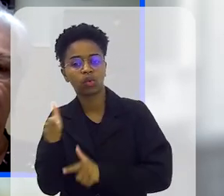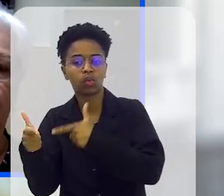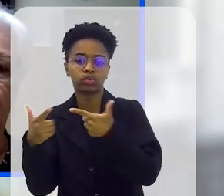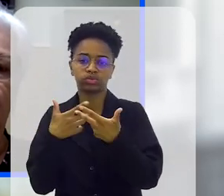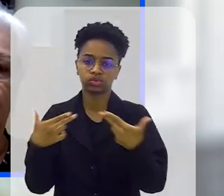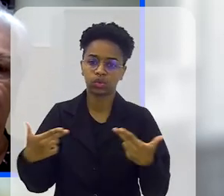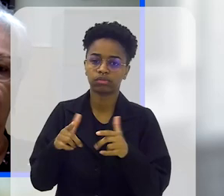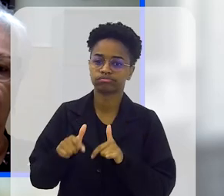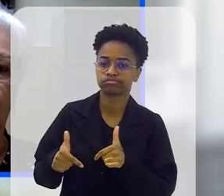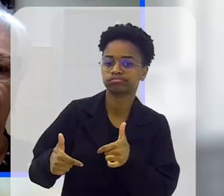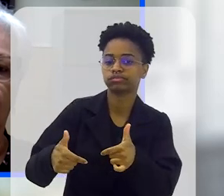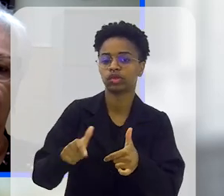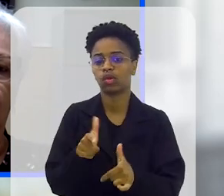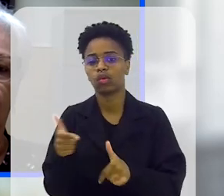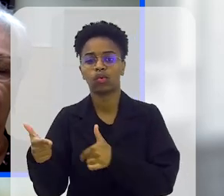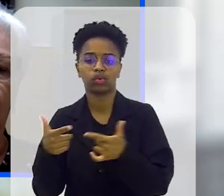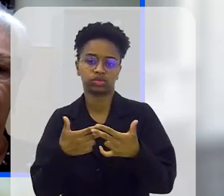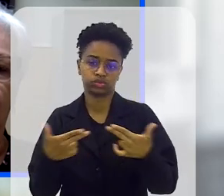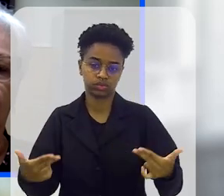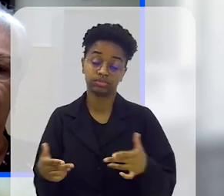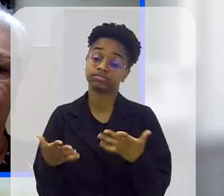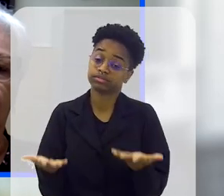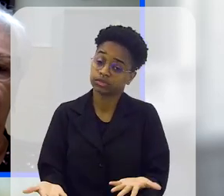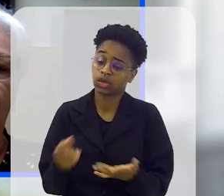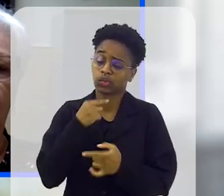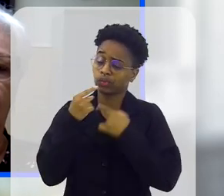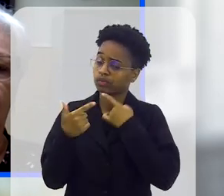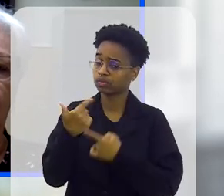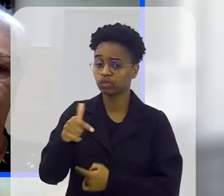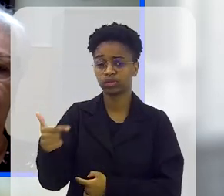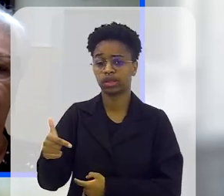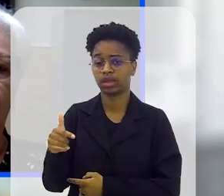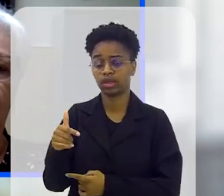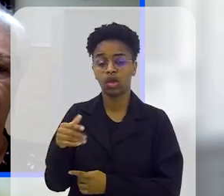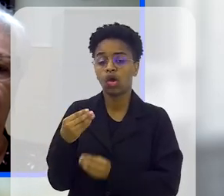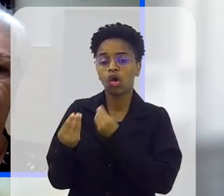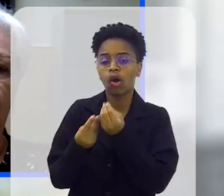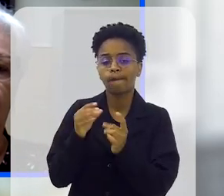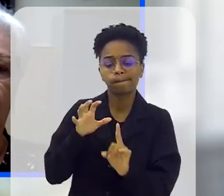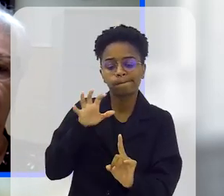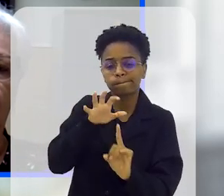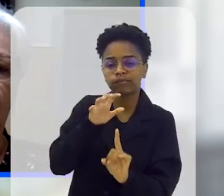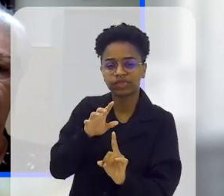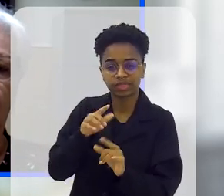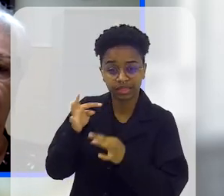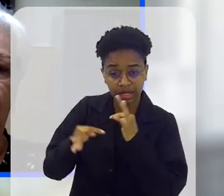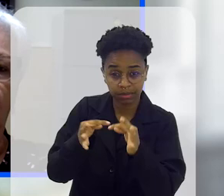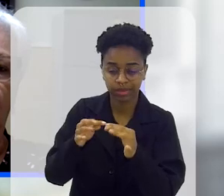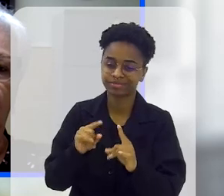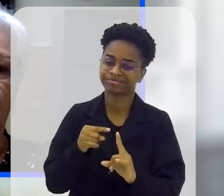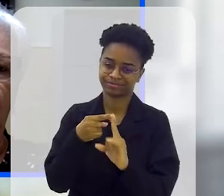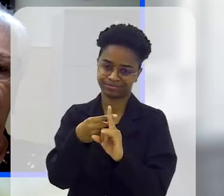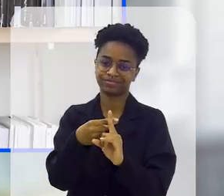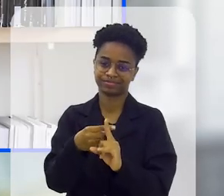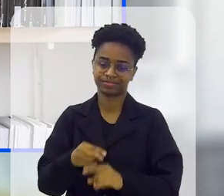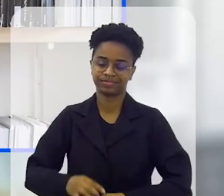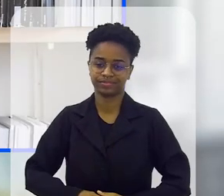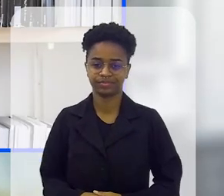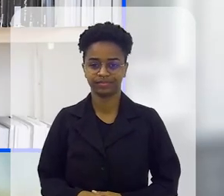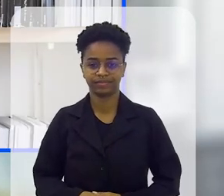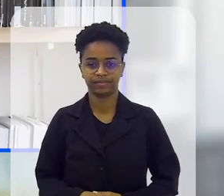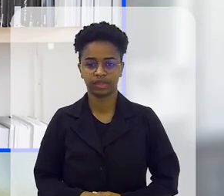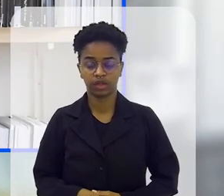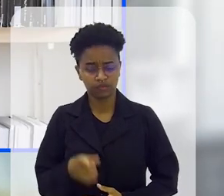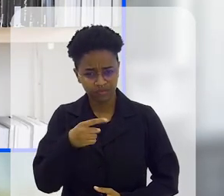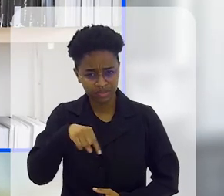pensa em outras coisas, faz outras atividades e isso sem sombra de dúvida, o impacto disso no tratamento é muitíssimo positivo. Vocês